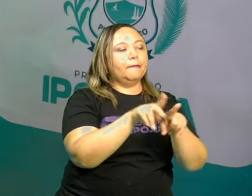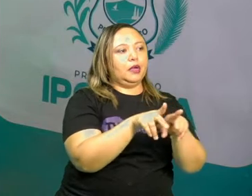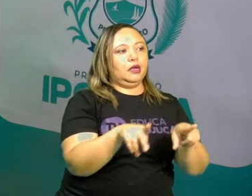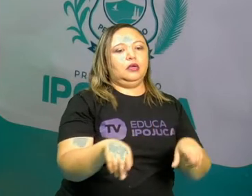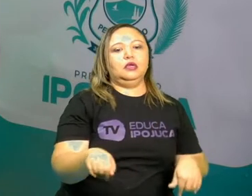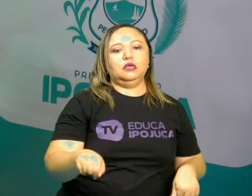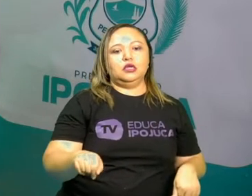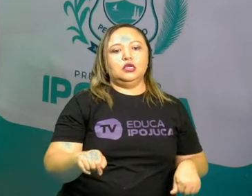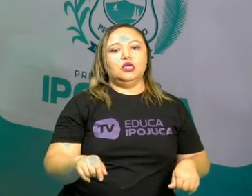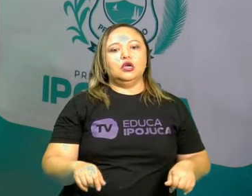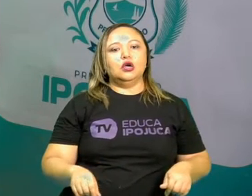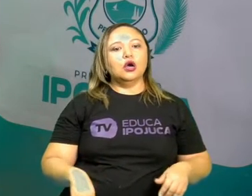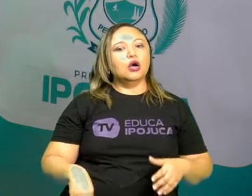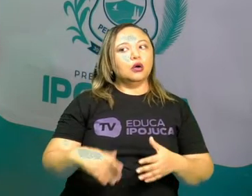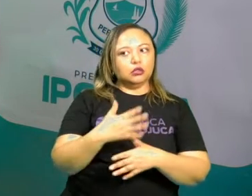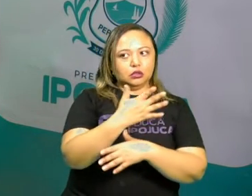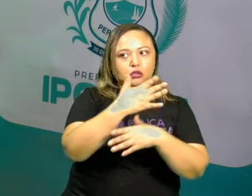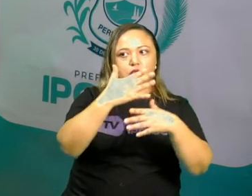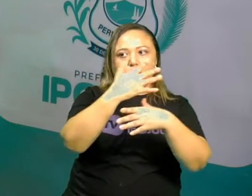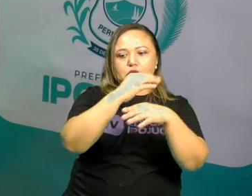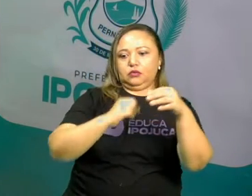portuárias que a gente tem no nosso país.